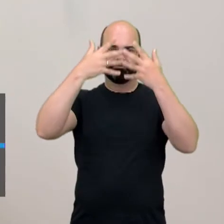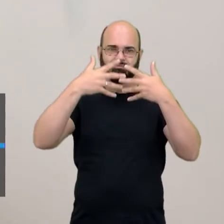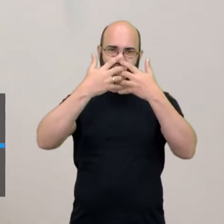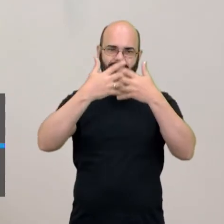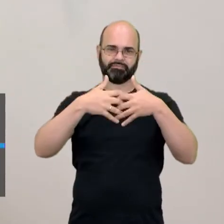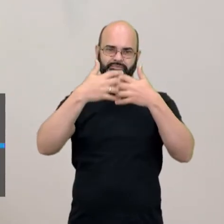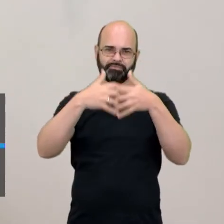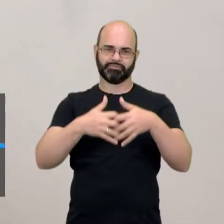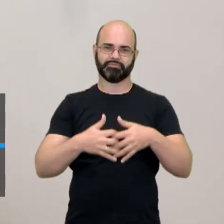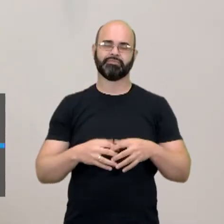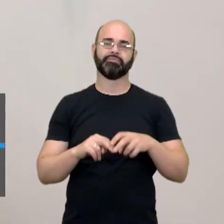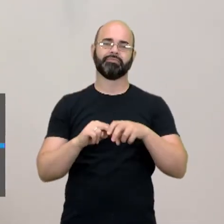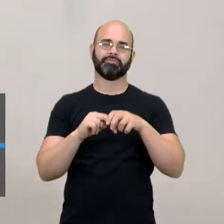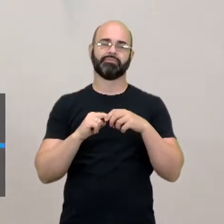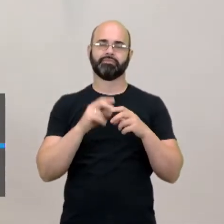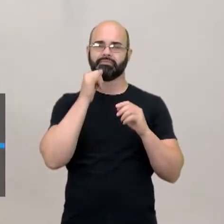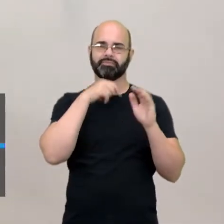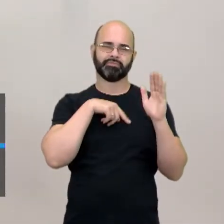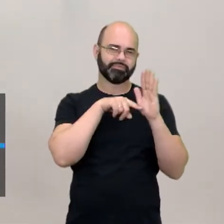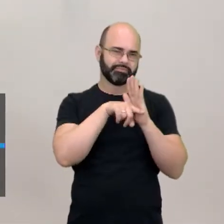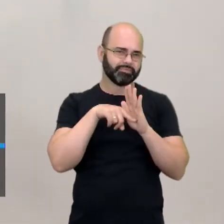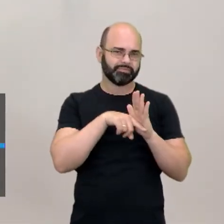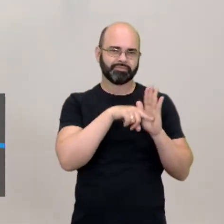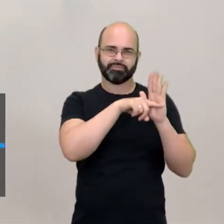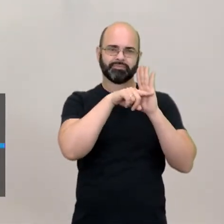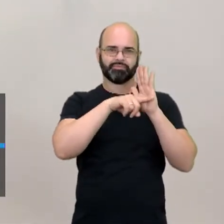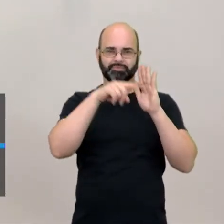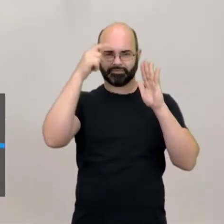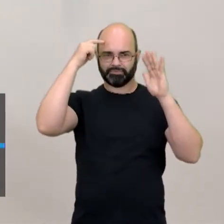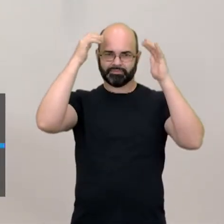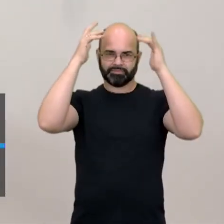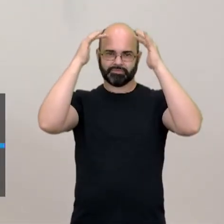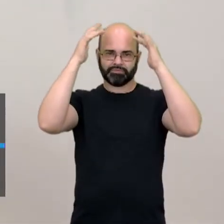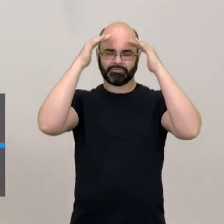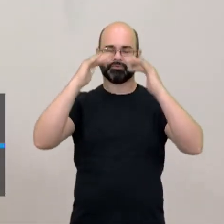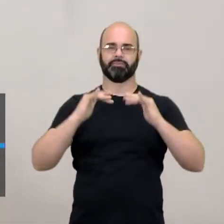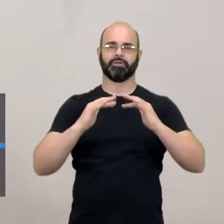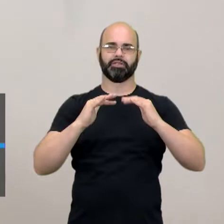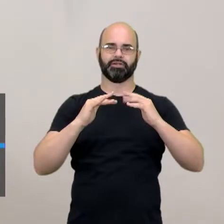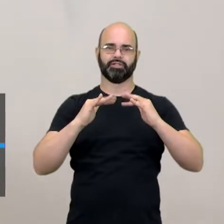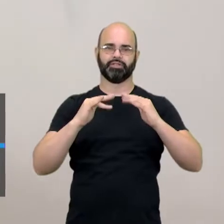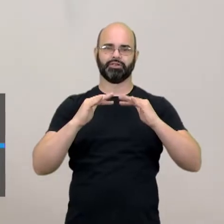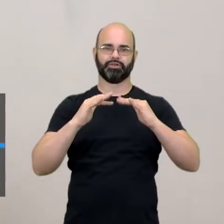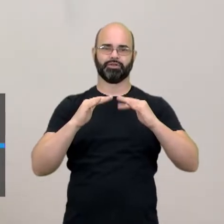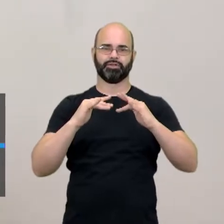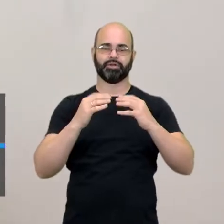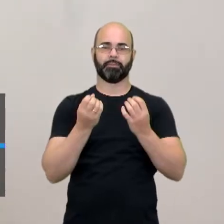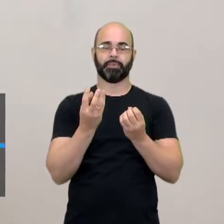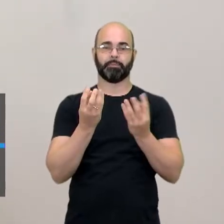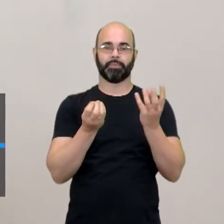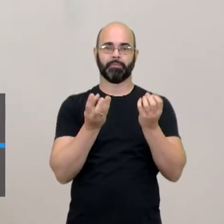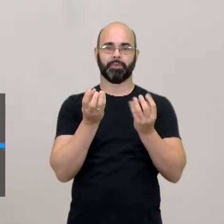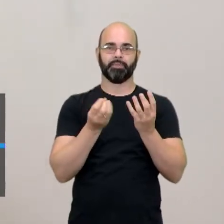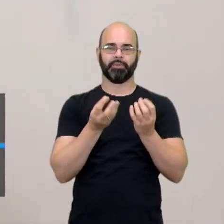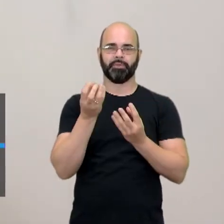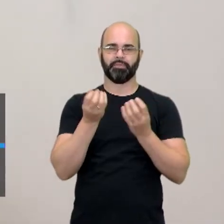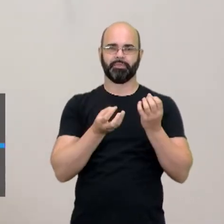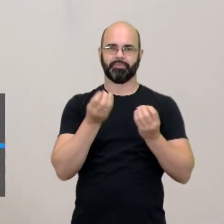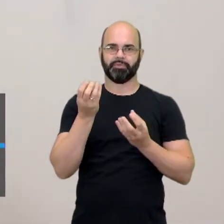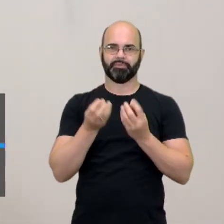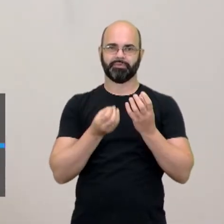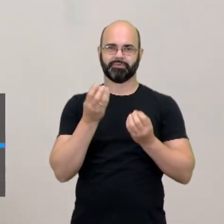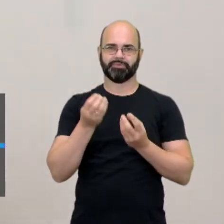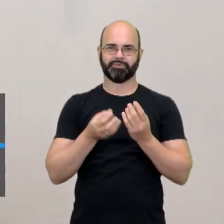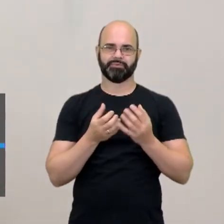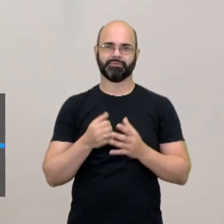sofisticado na área cerebral, fica tudo brilhando, né? Em áreas cerebrais que estão passando por uma operação mais